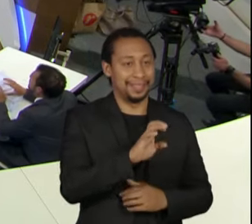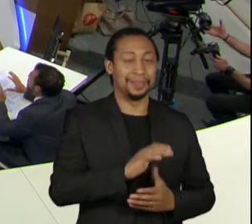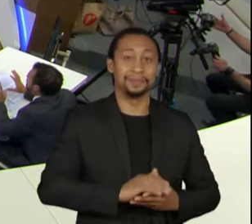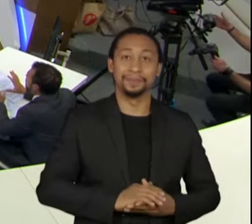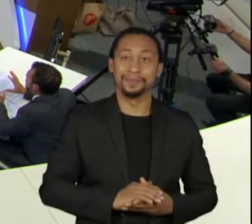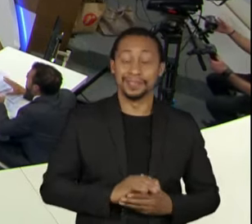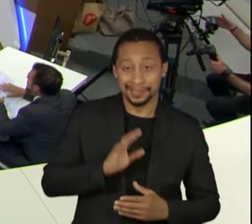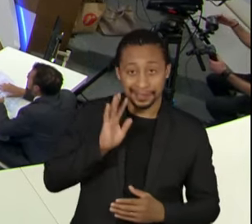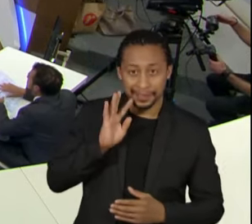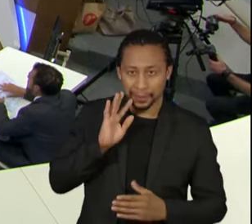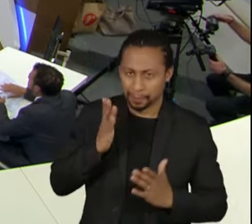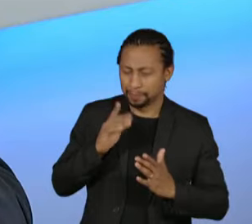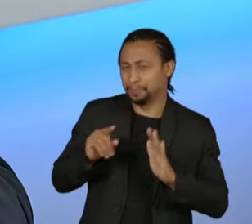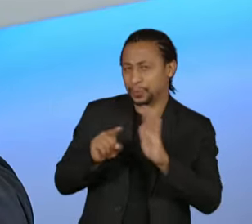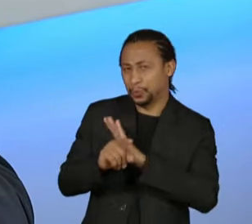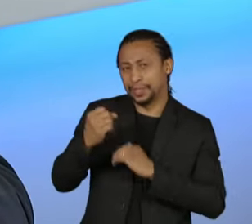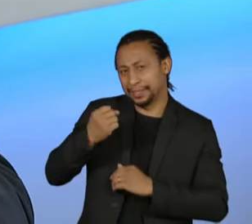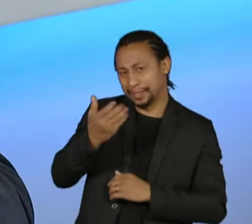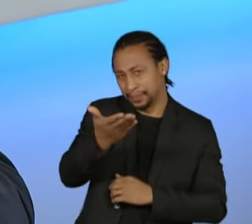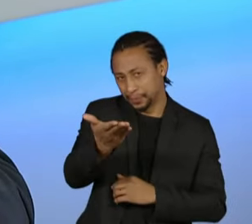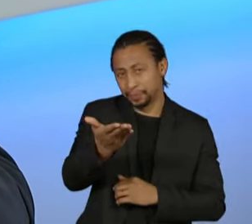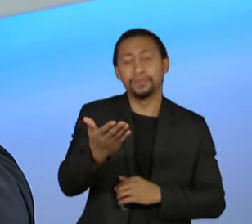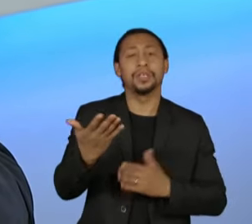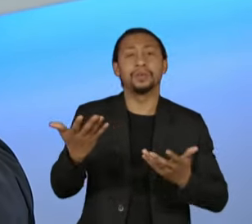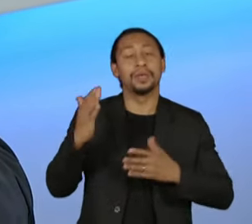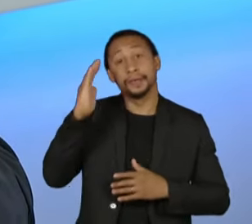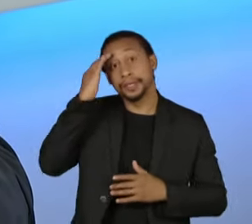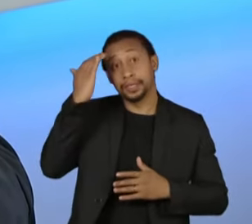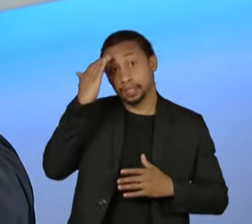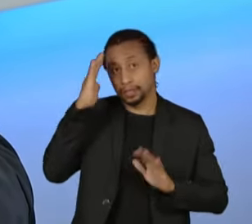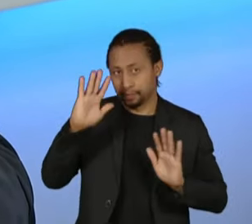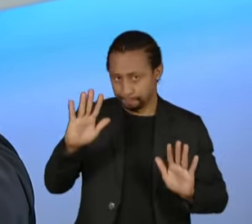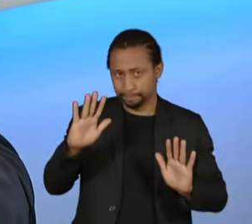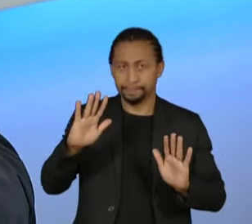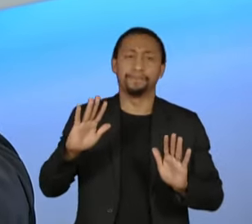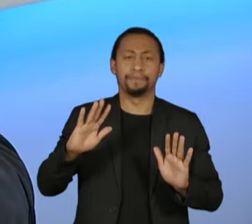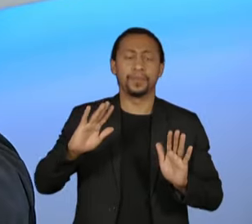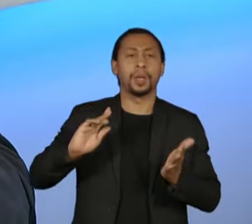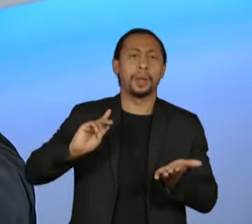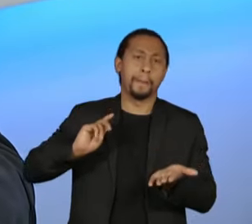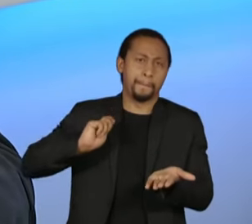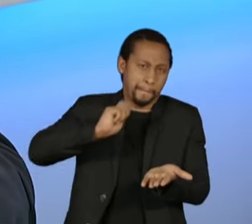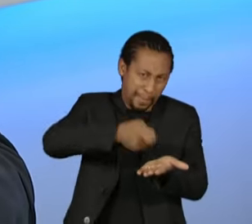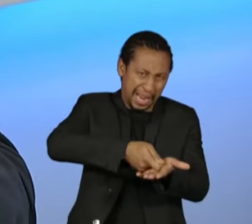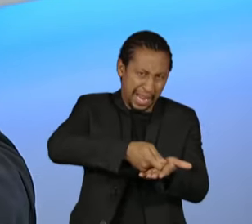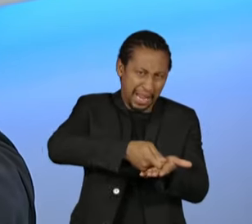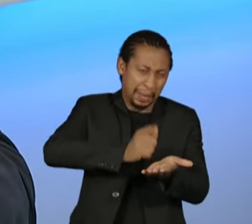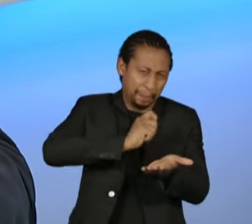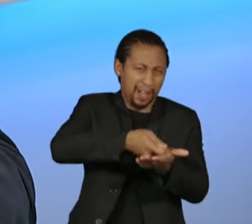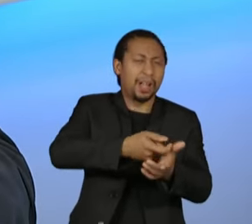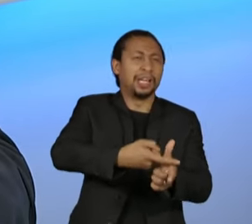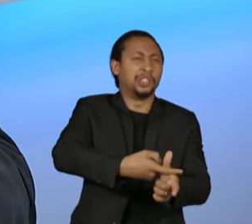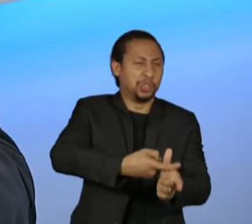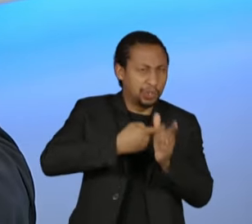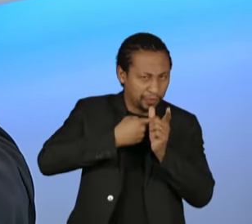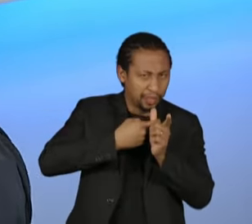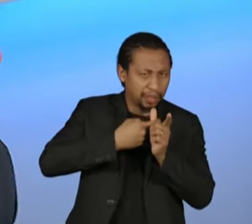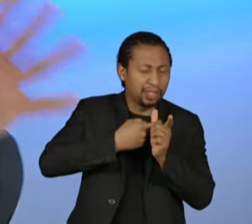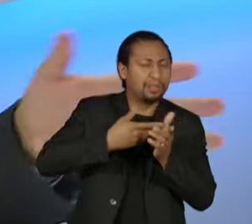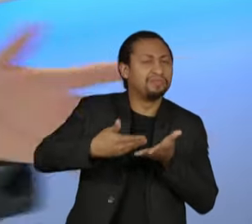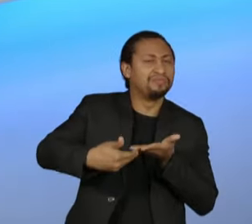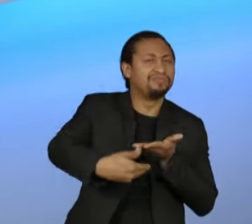Senador, eu queria falar um pouquinho só para entender o pagamento que está previsto da dívida que o governo quer fazer